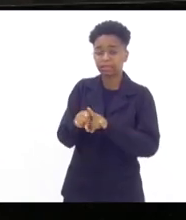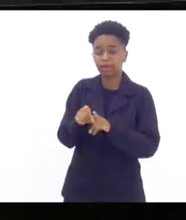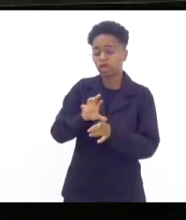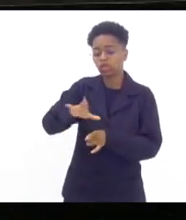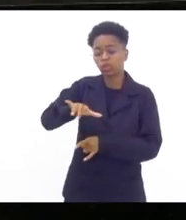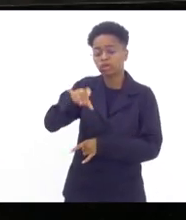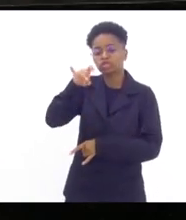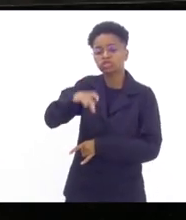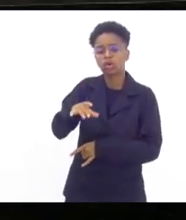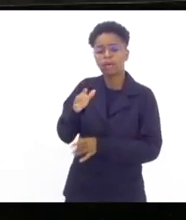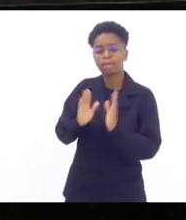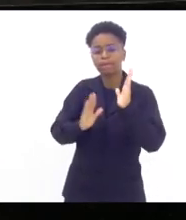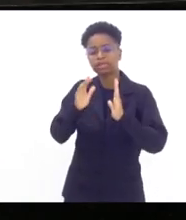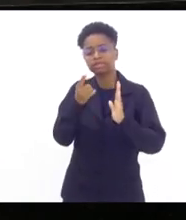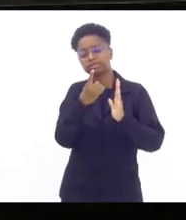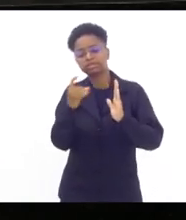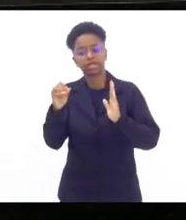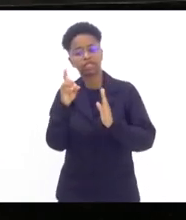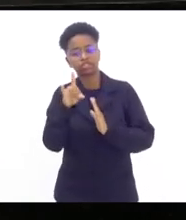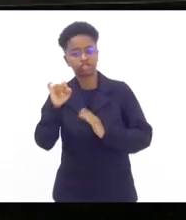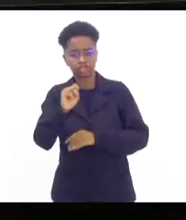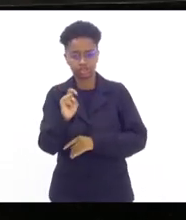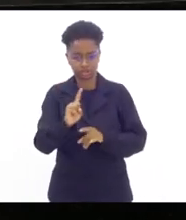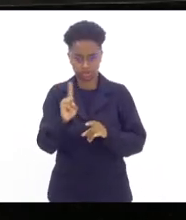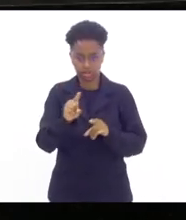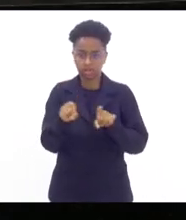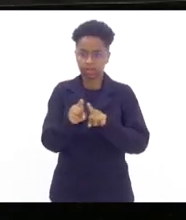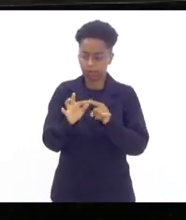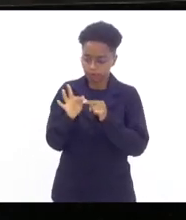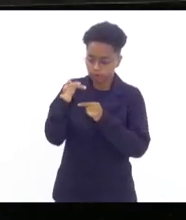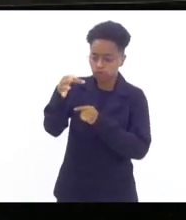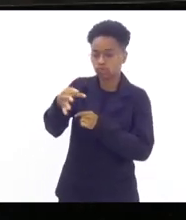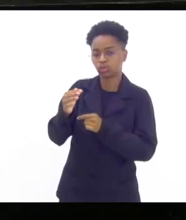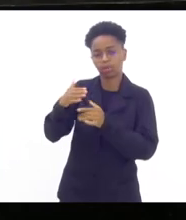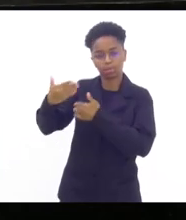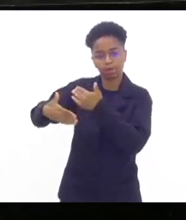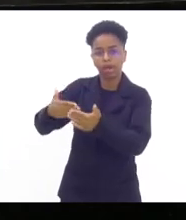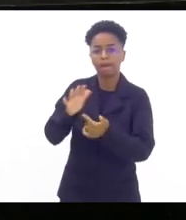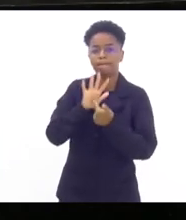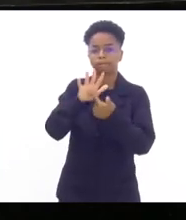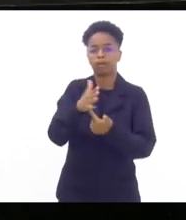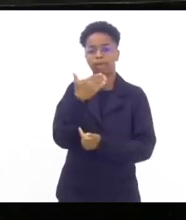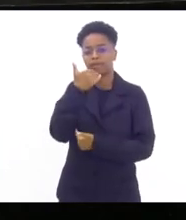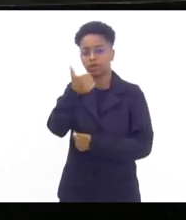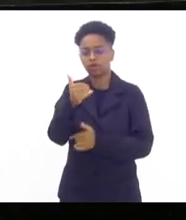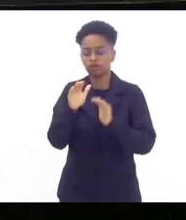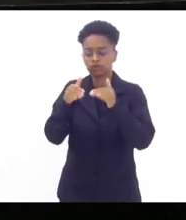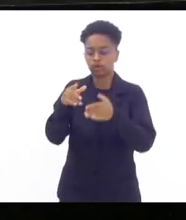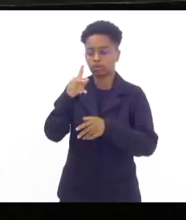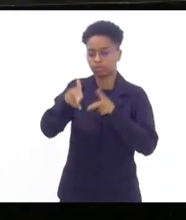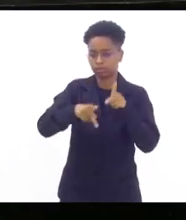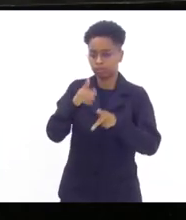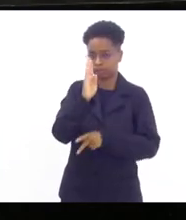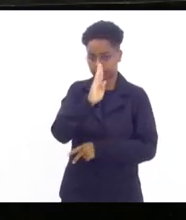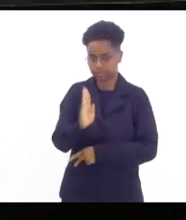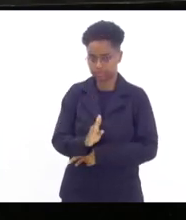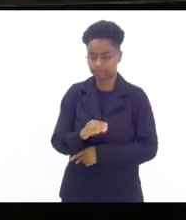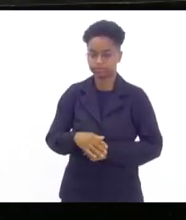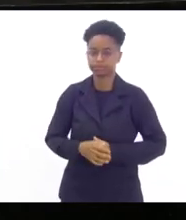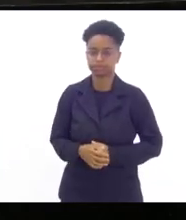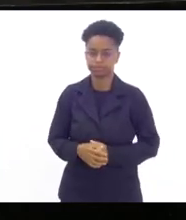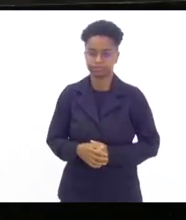nesses 100 dias mas nos dias que virão ele com certeza estará apresentando melhorias para o povo brasileiro e aí